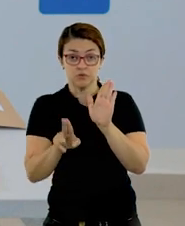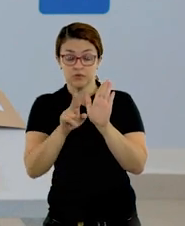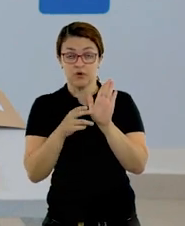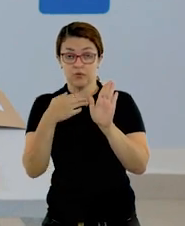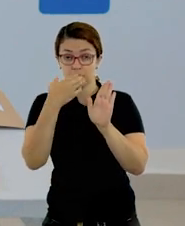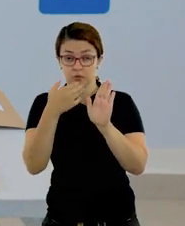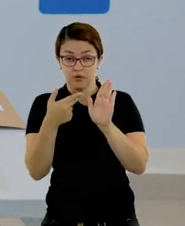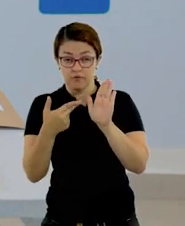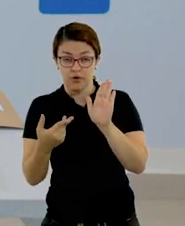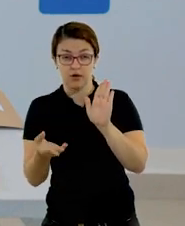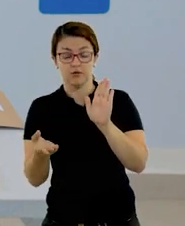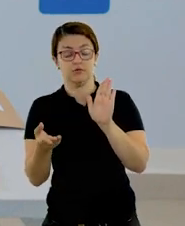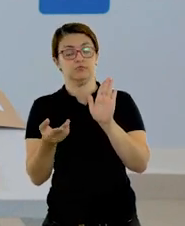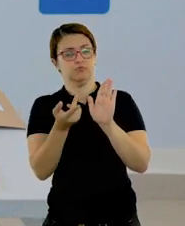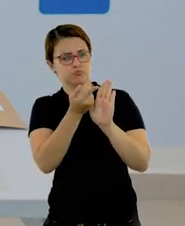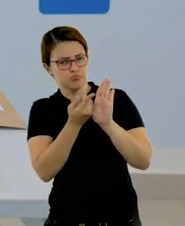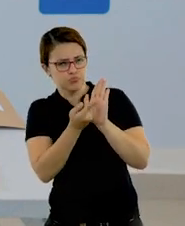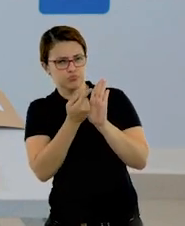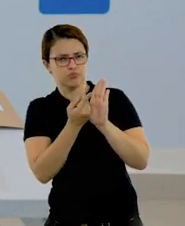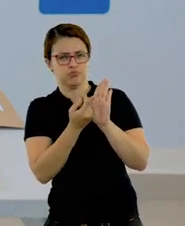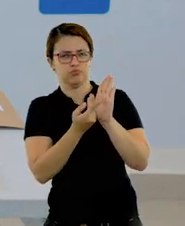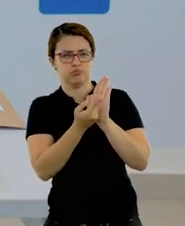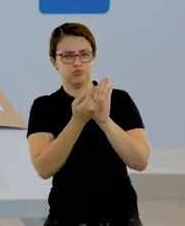desenhos de frutas. E aí,